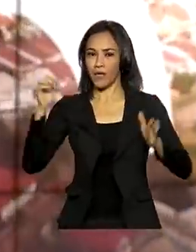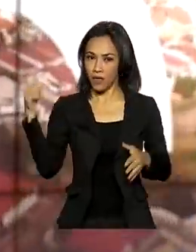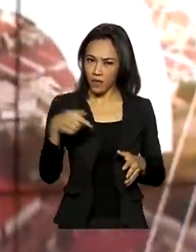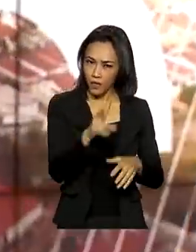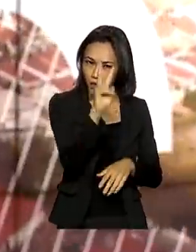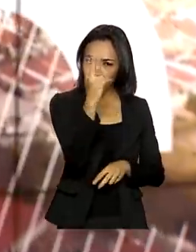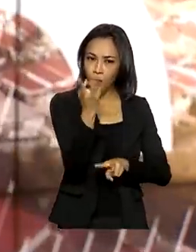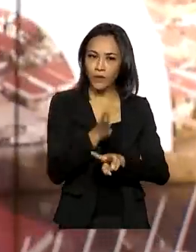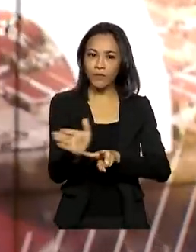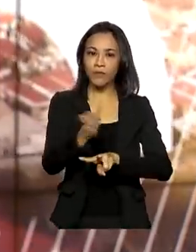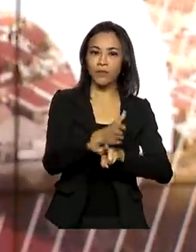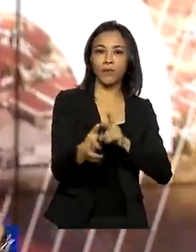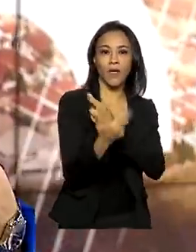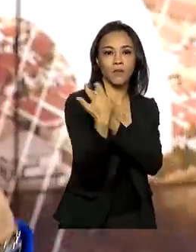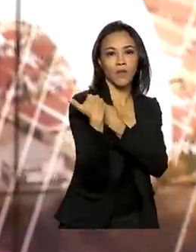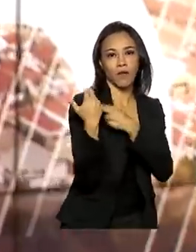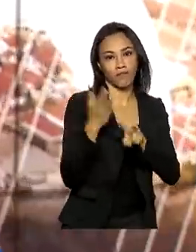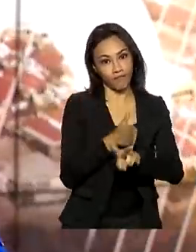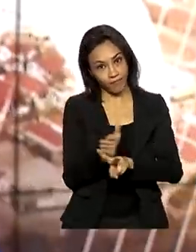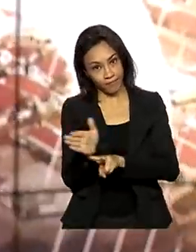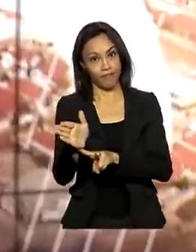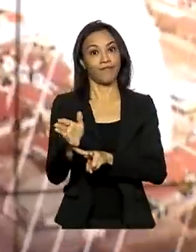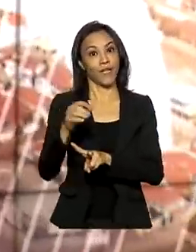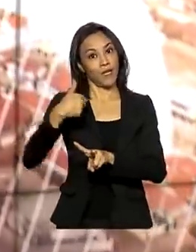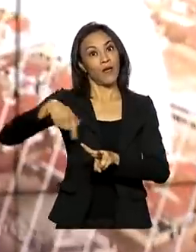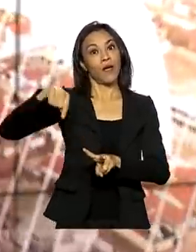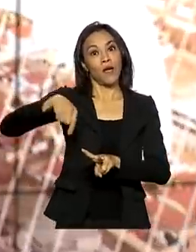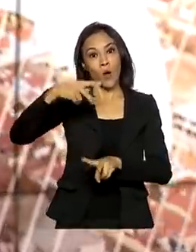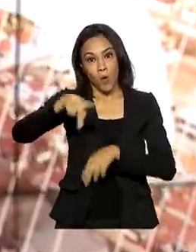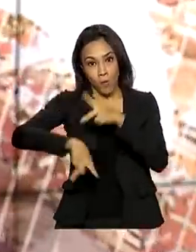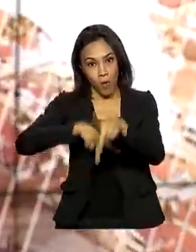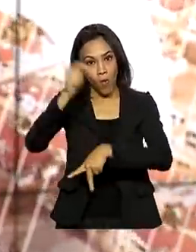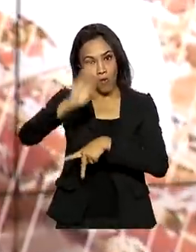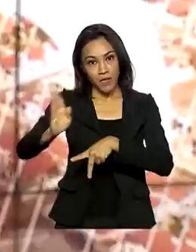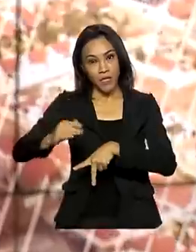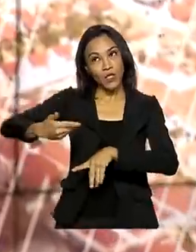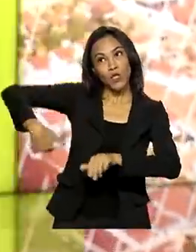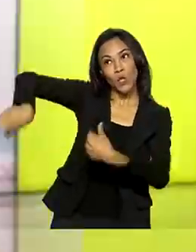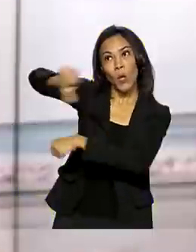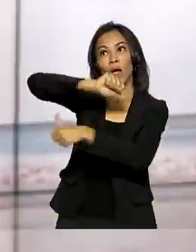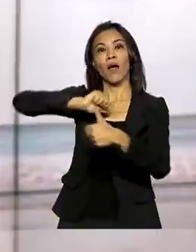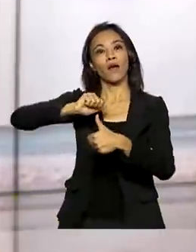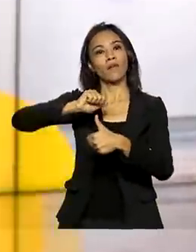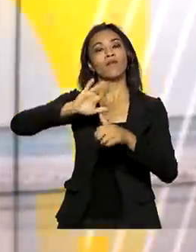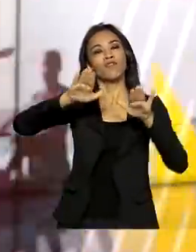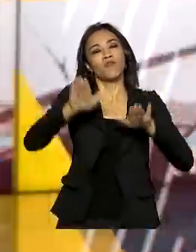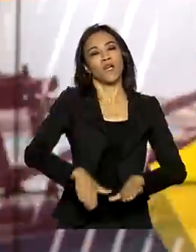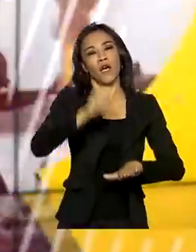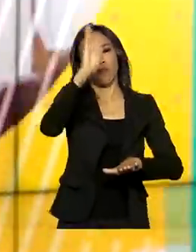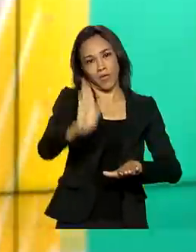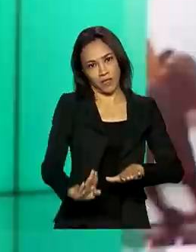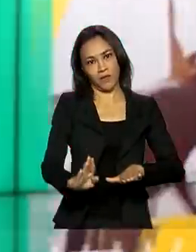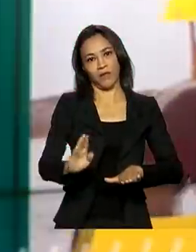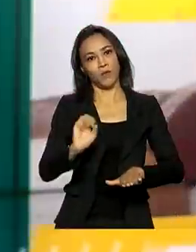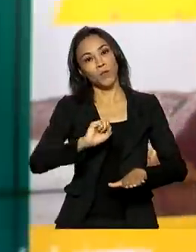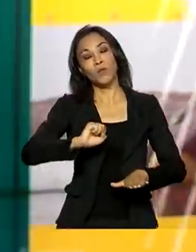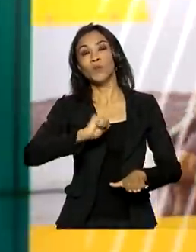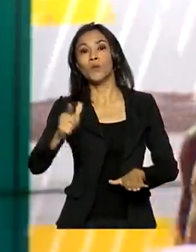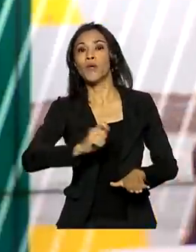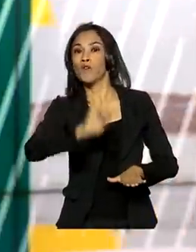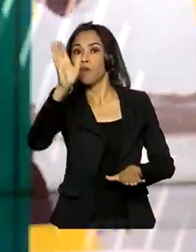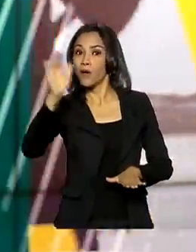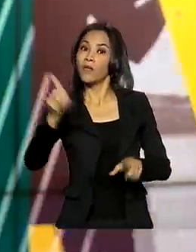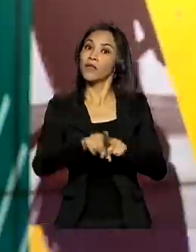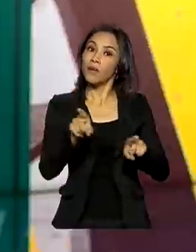responsáveis pelo ânimo. Os brasileiros trocaram o exterior por roteiros dentro do país e o avanço também da